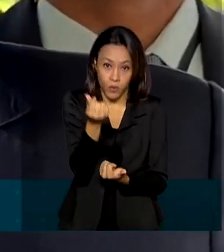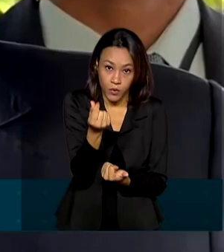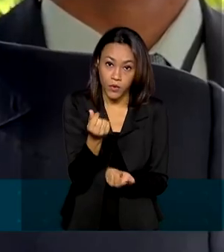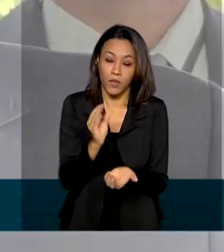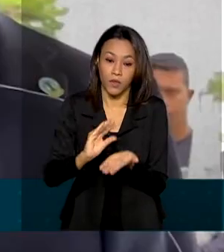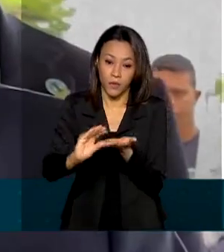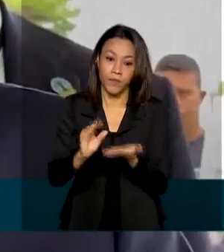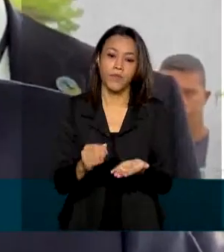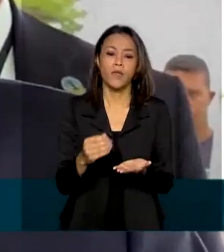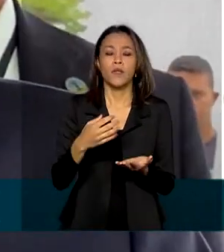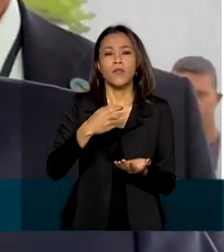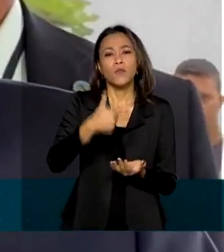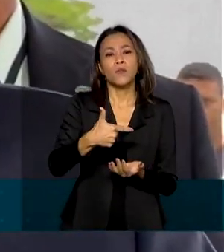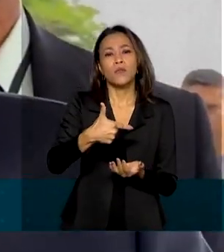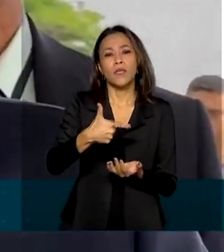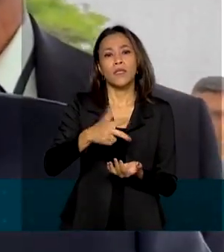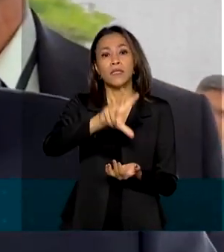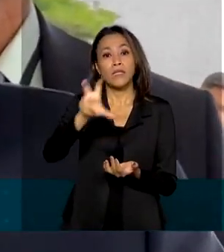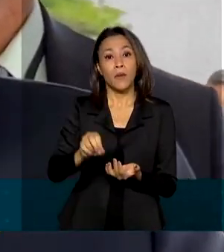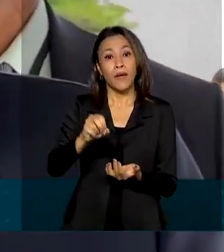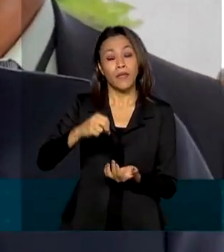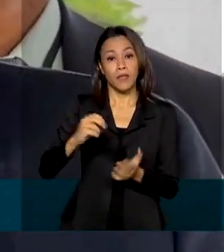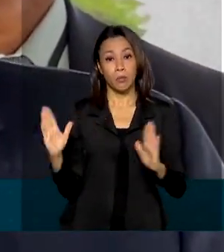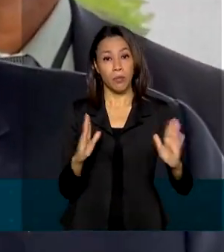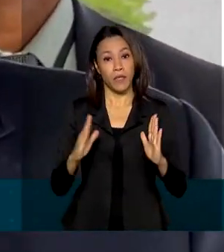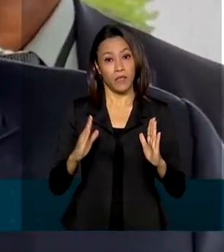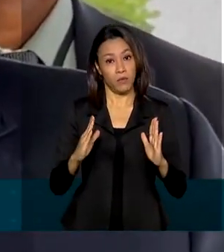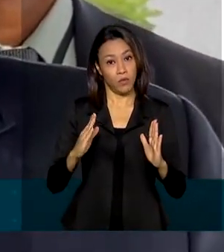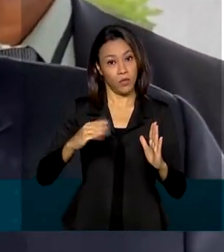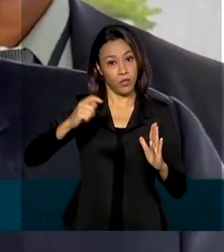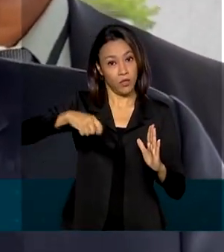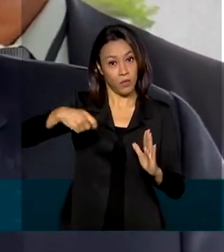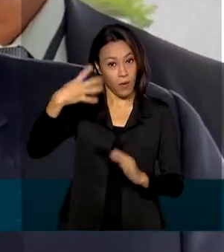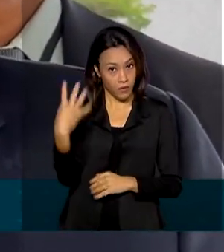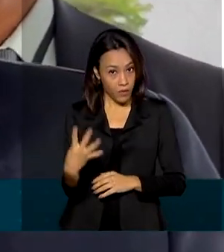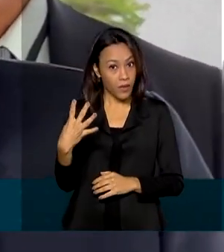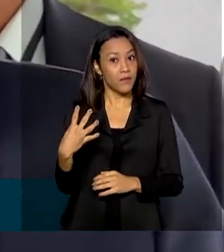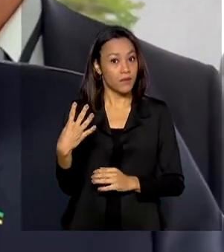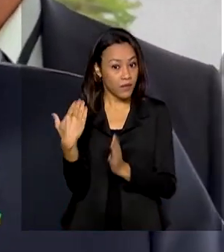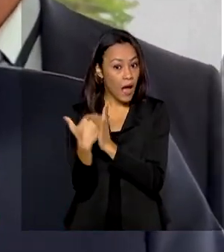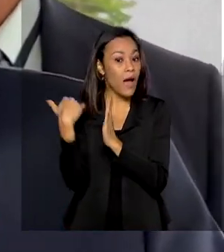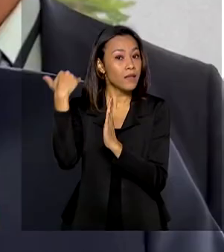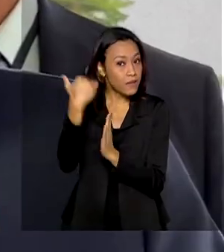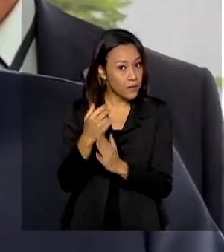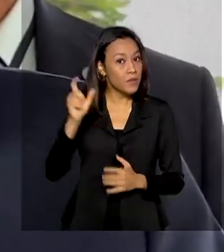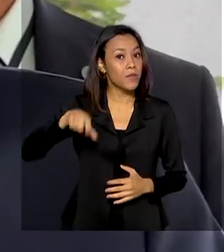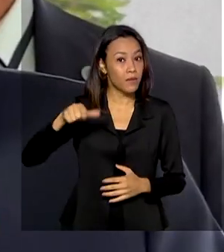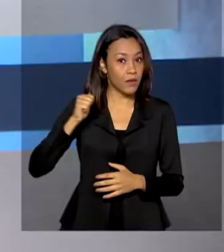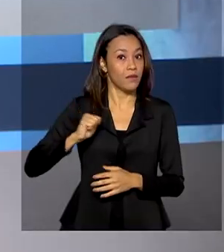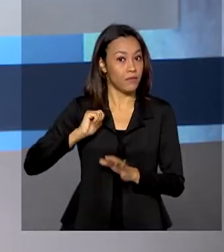por quatro meses. R$ 250,00 está acima da média do Bolsa Família, são$ 190